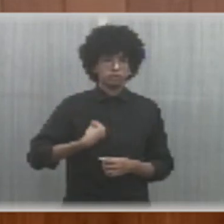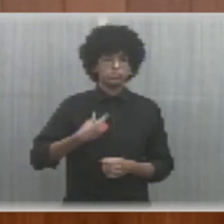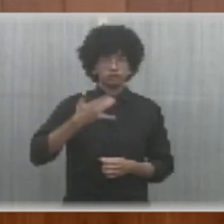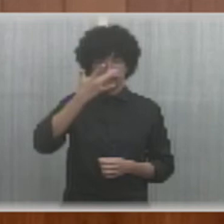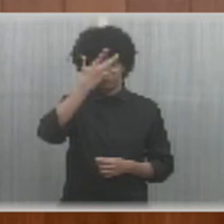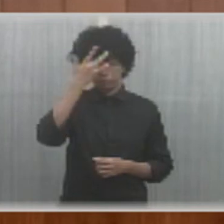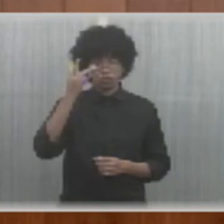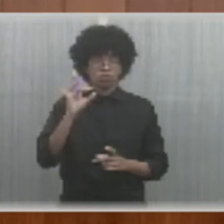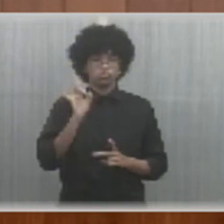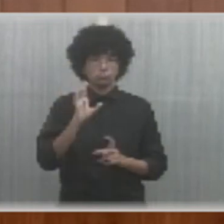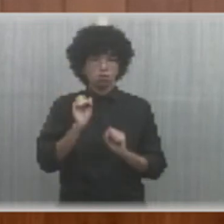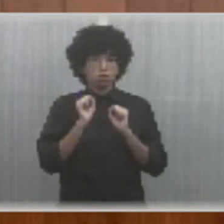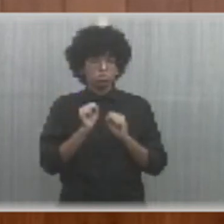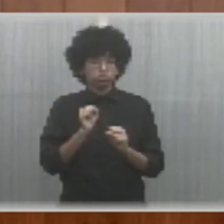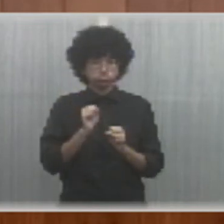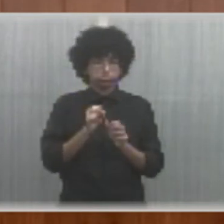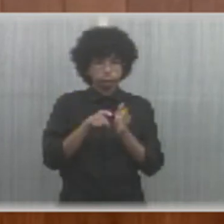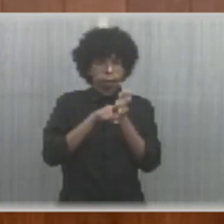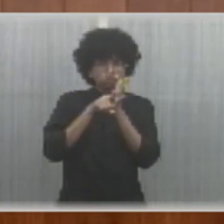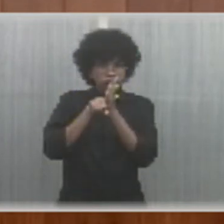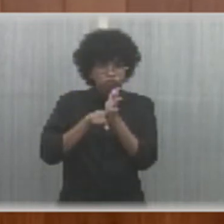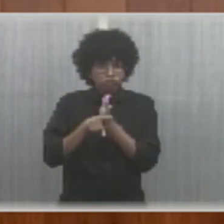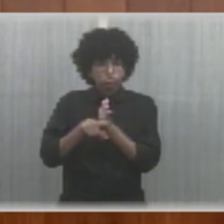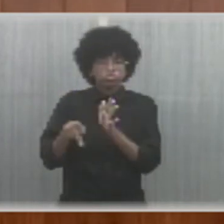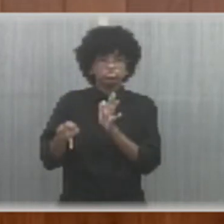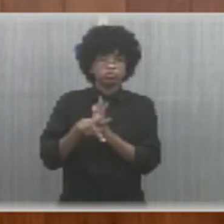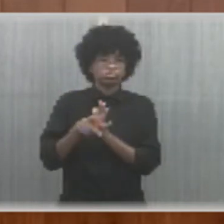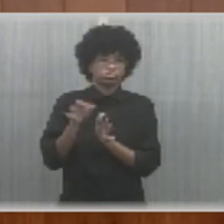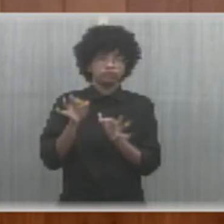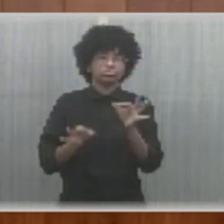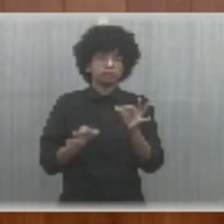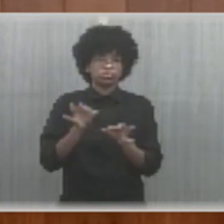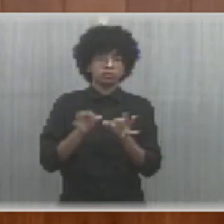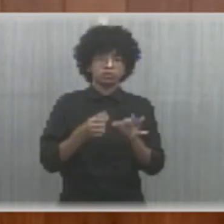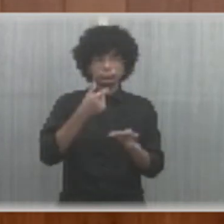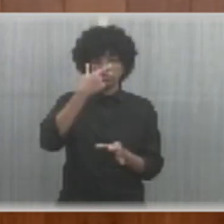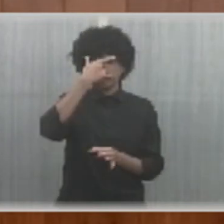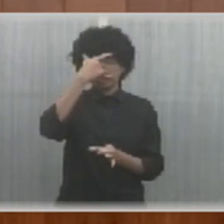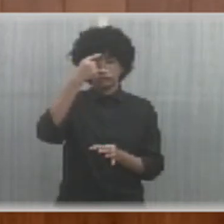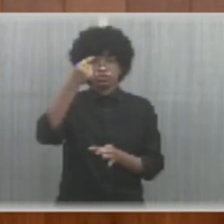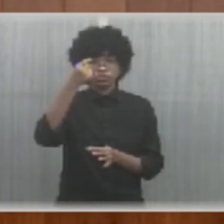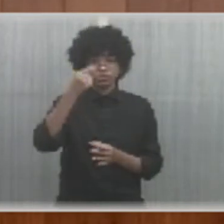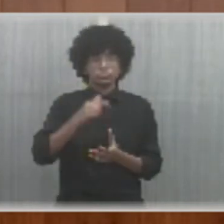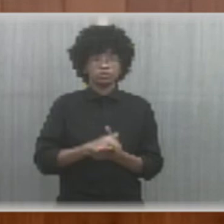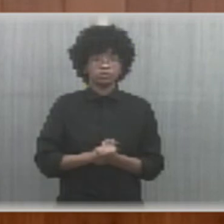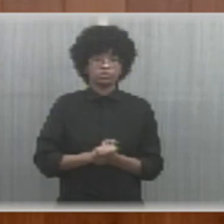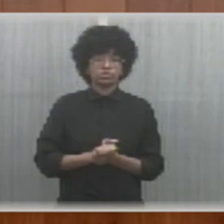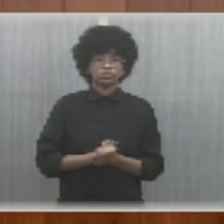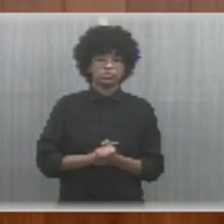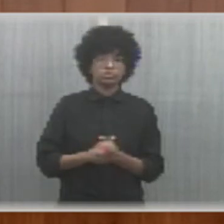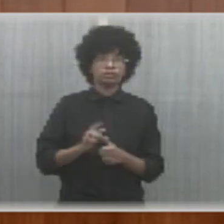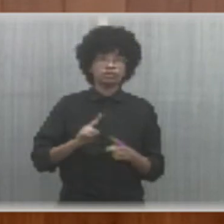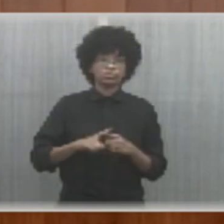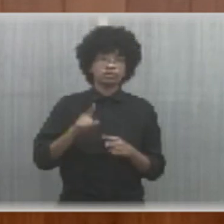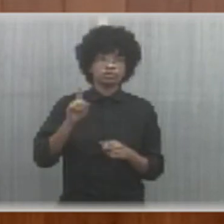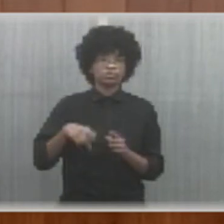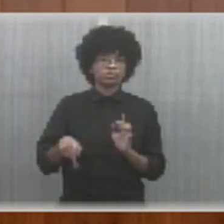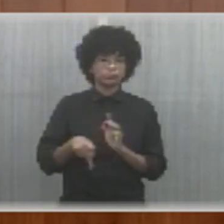ser investigadas pelo Tribunal Superior. E, no caso, são os governadores.